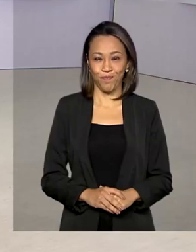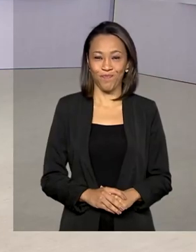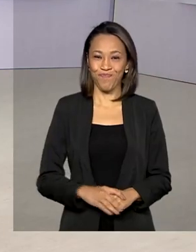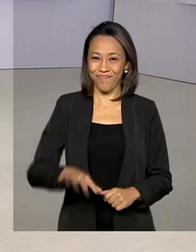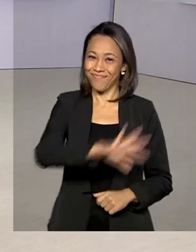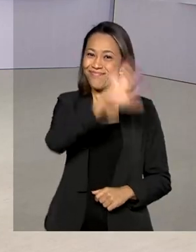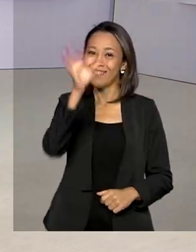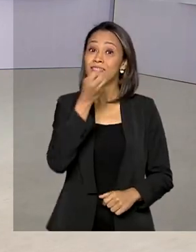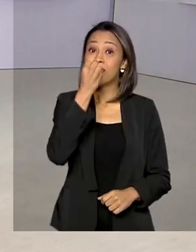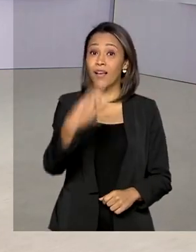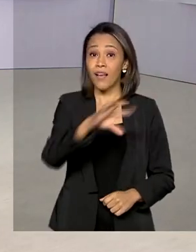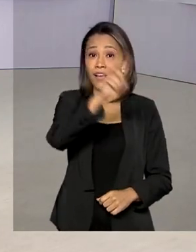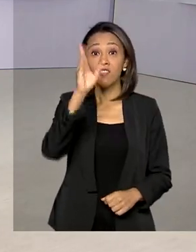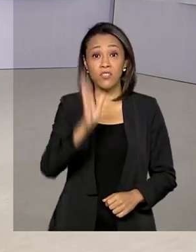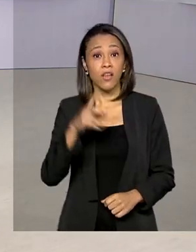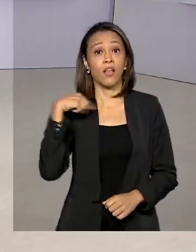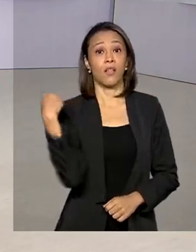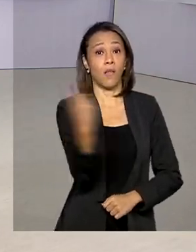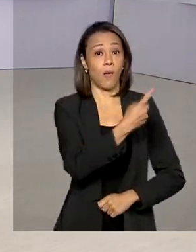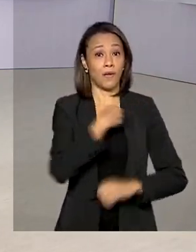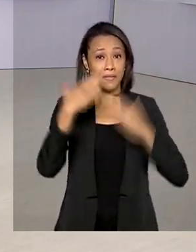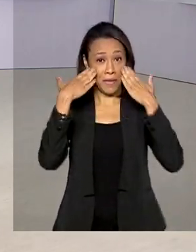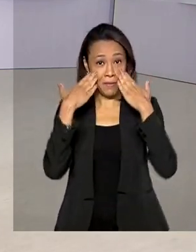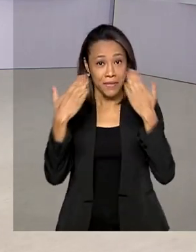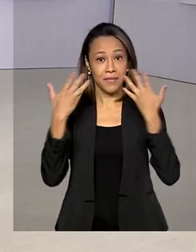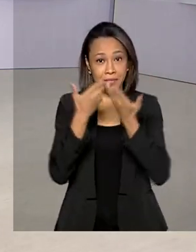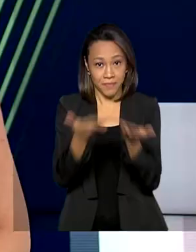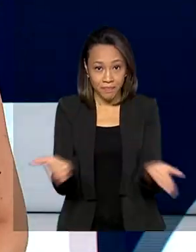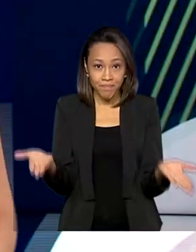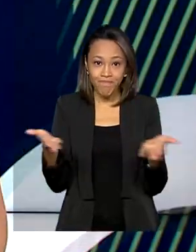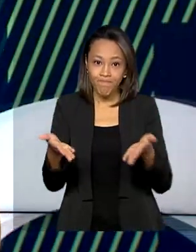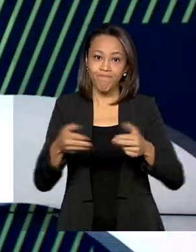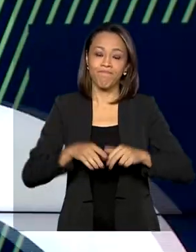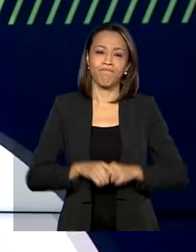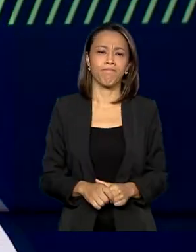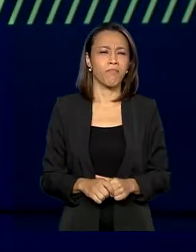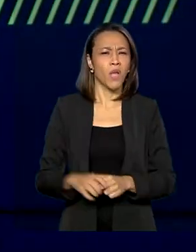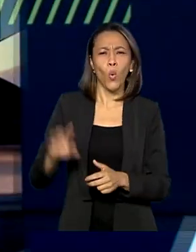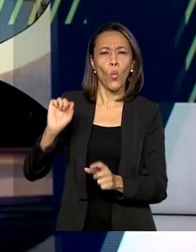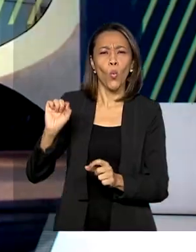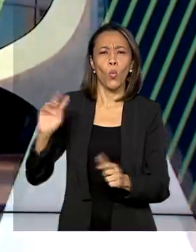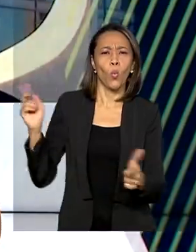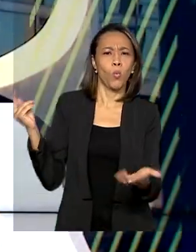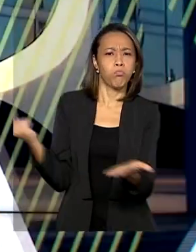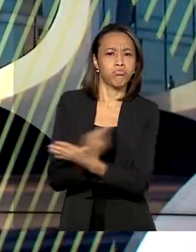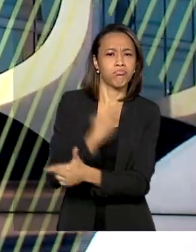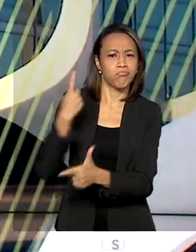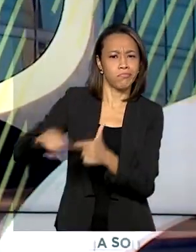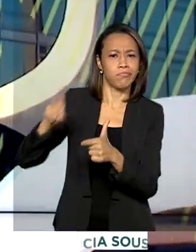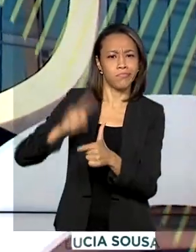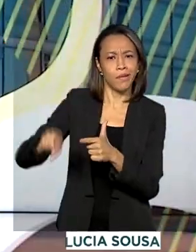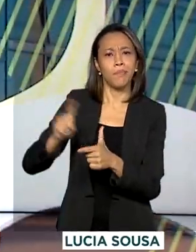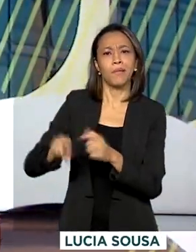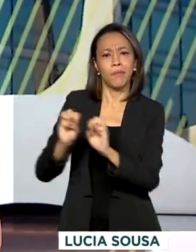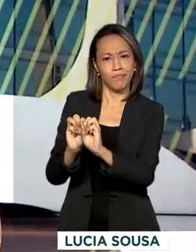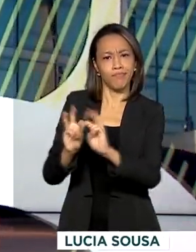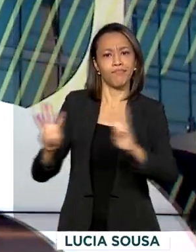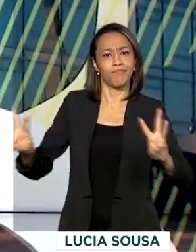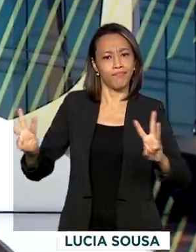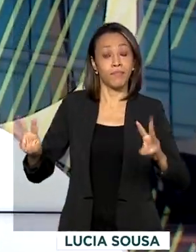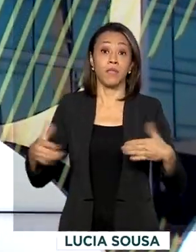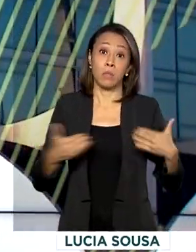Olá, bom dia! Já estamos no ar com o Governo Agora. Por problemas no site, o Ministério da Educação